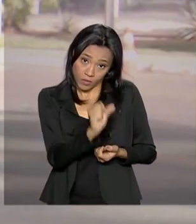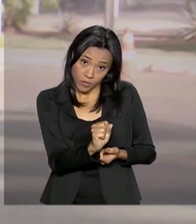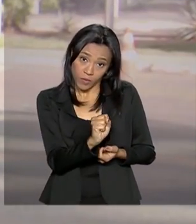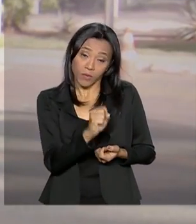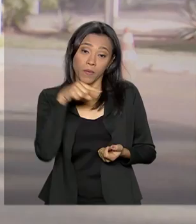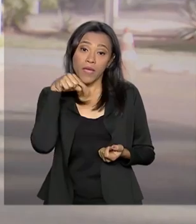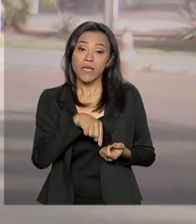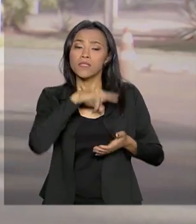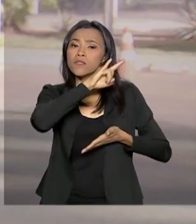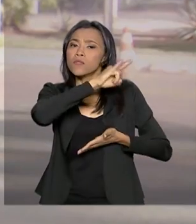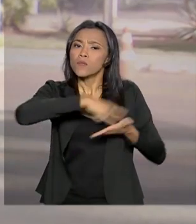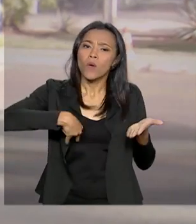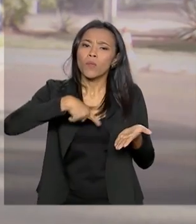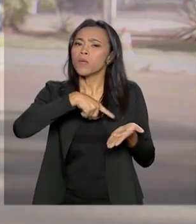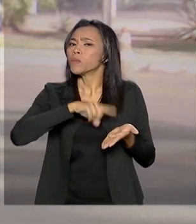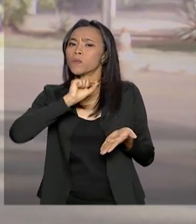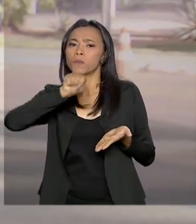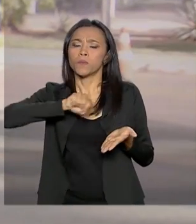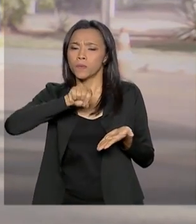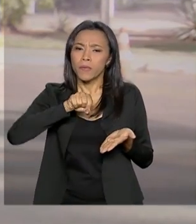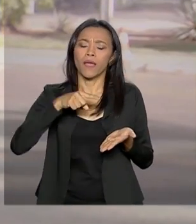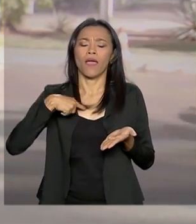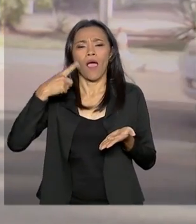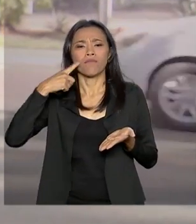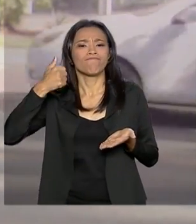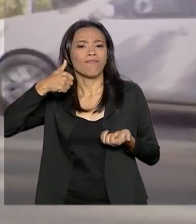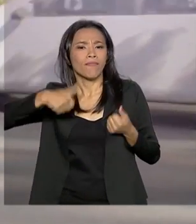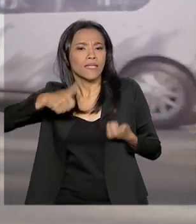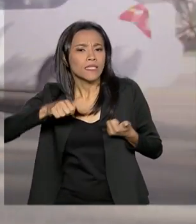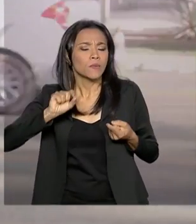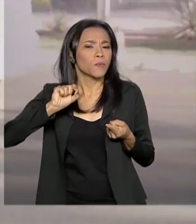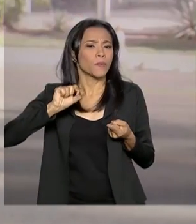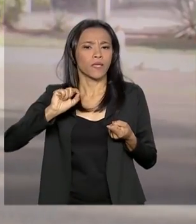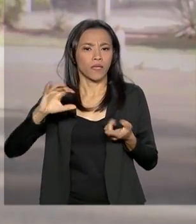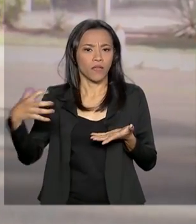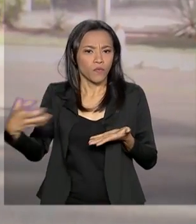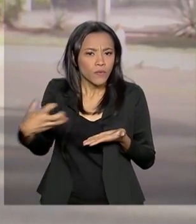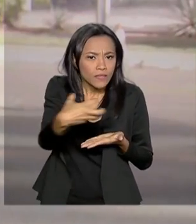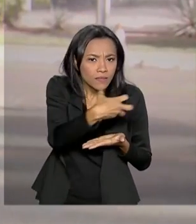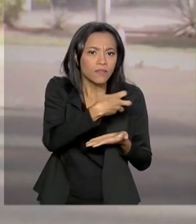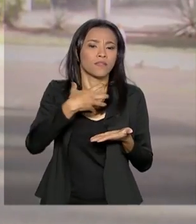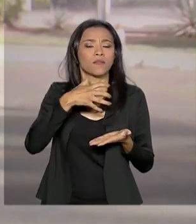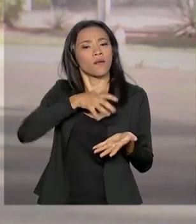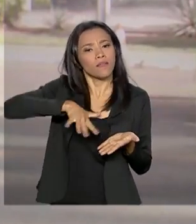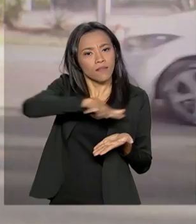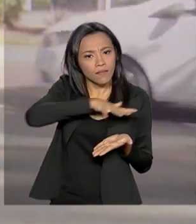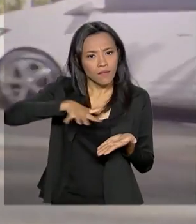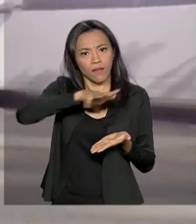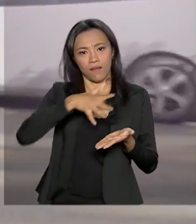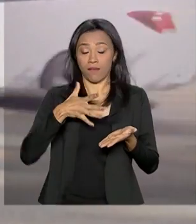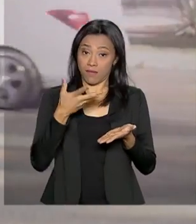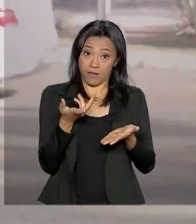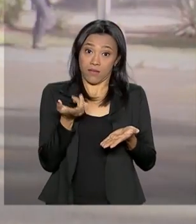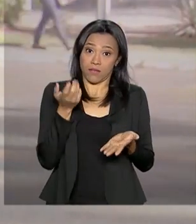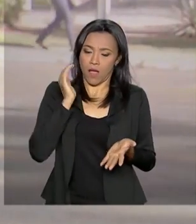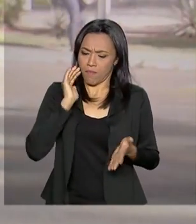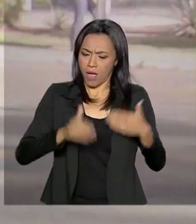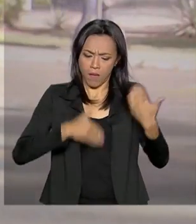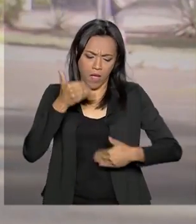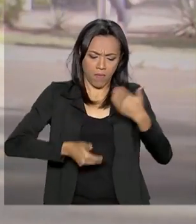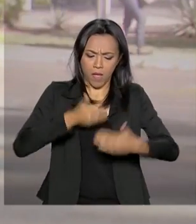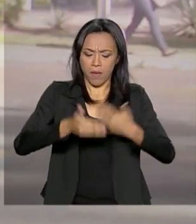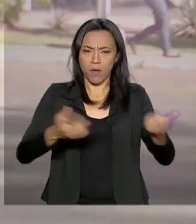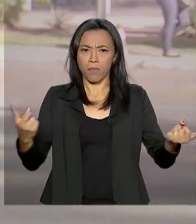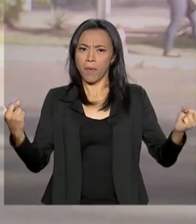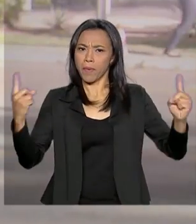documento traz uma análise dos fatores que influenciam o ambiente da produtividade, como a competição,